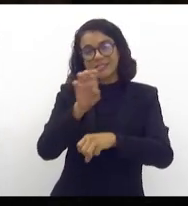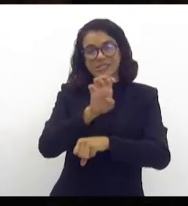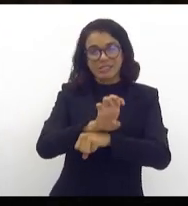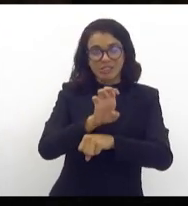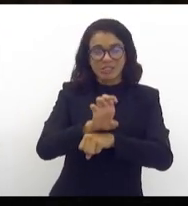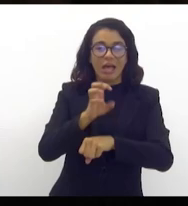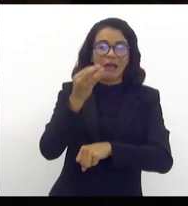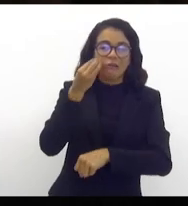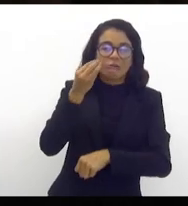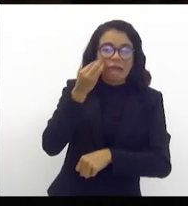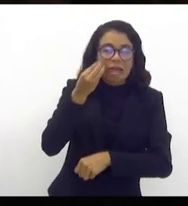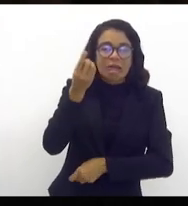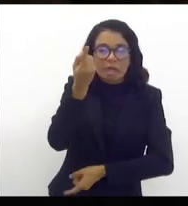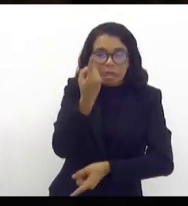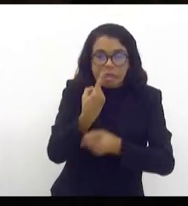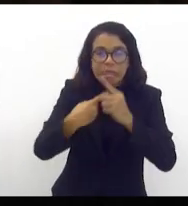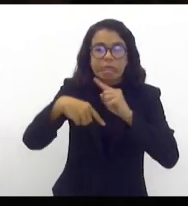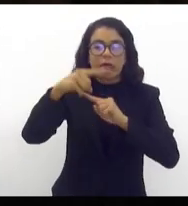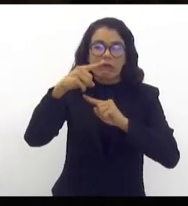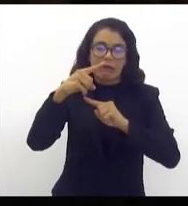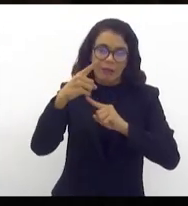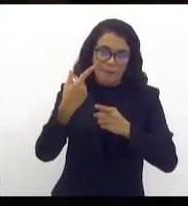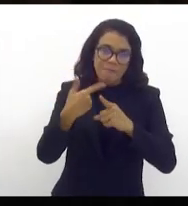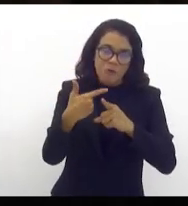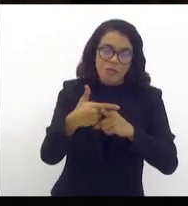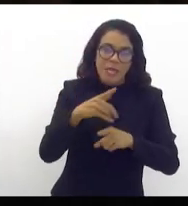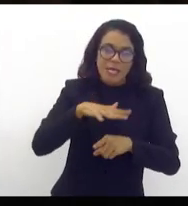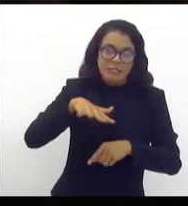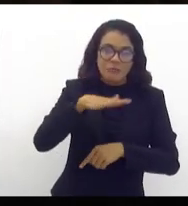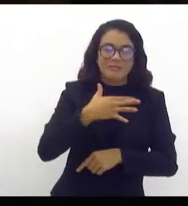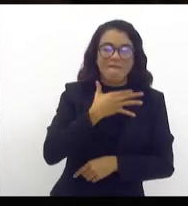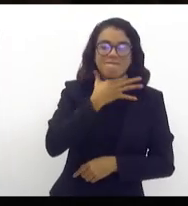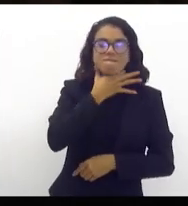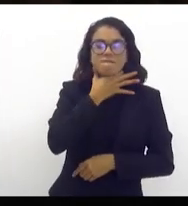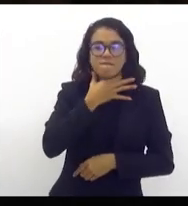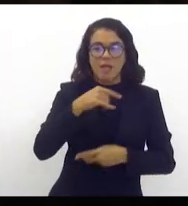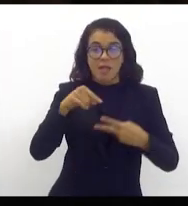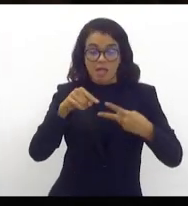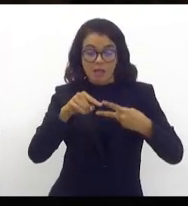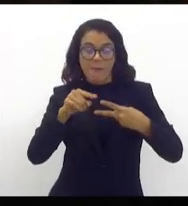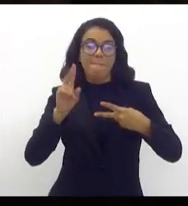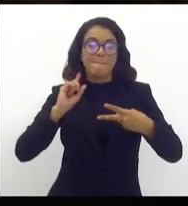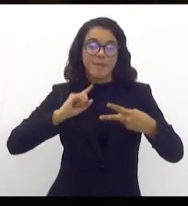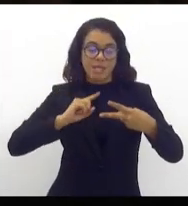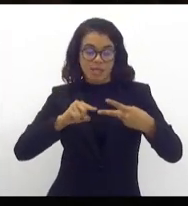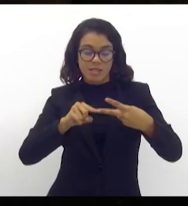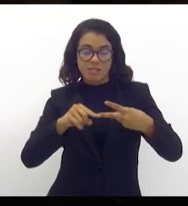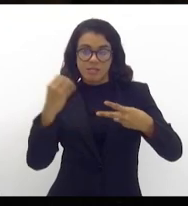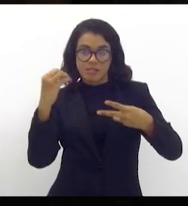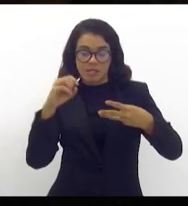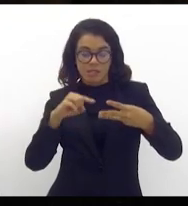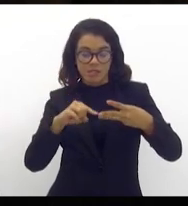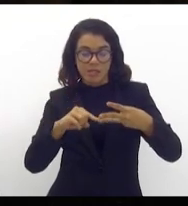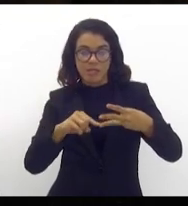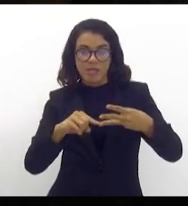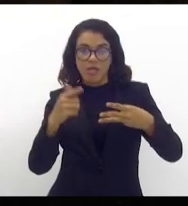de recuperação fiscal, Minas Gerais, Rio Grande do Sul e Goiás,